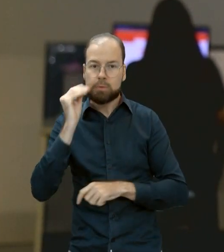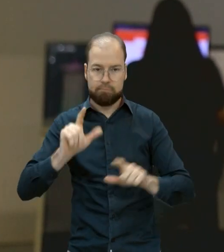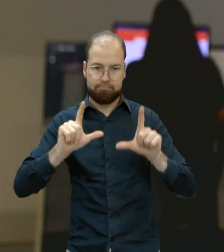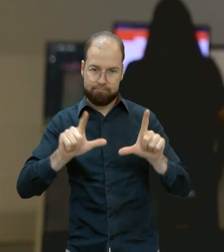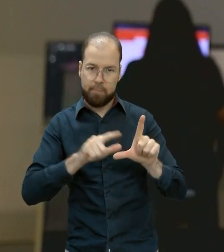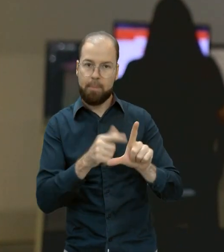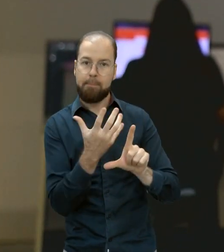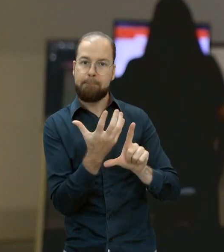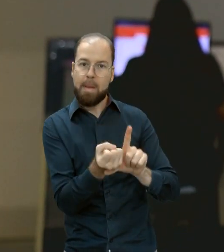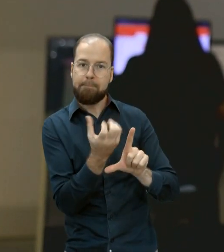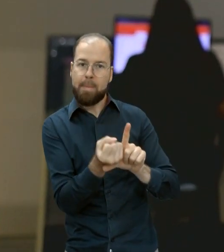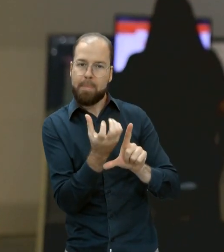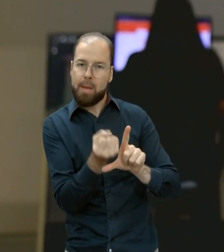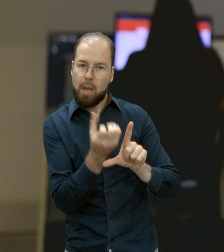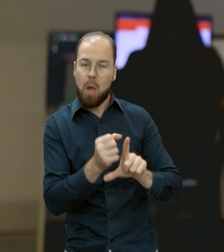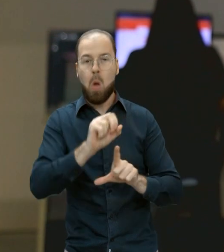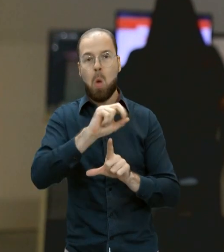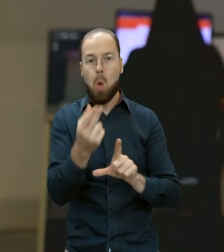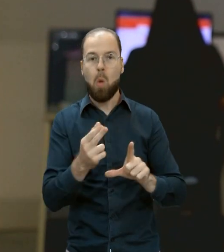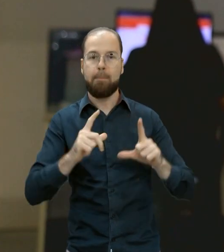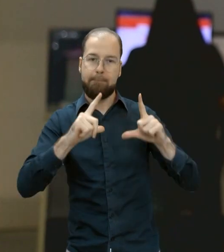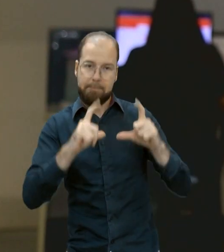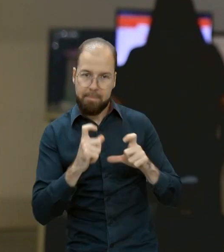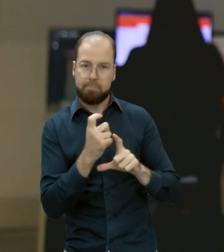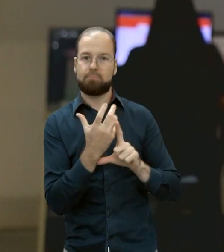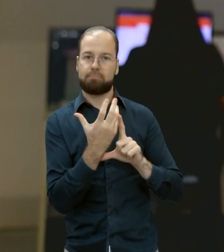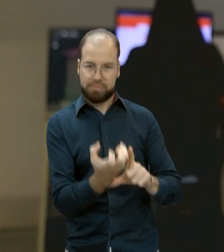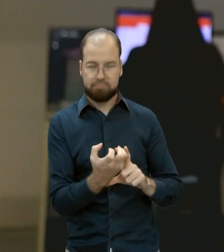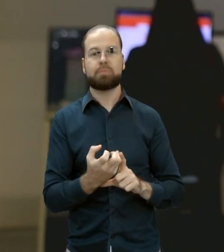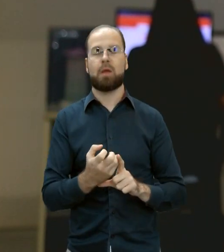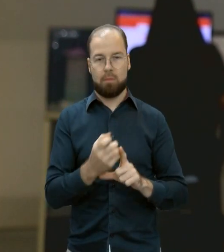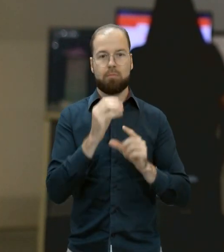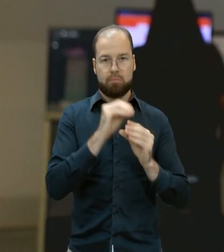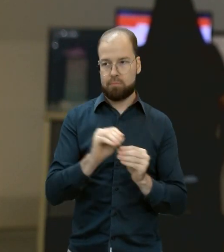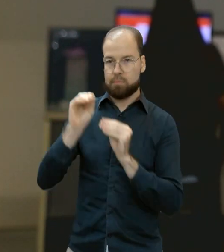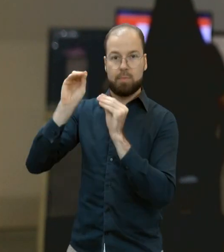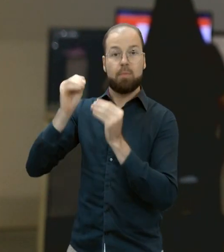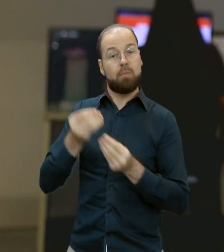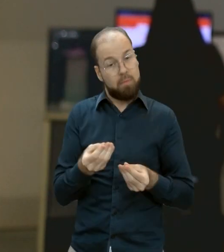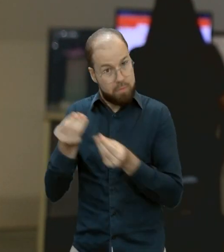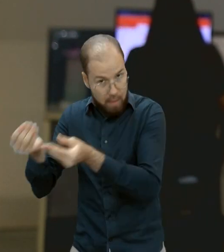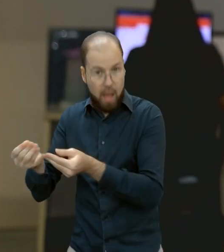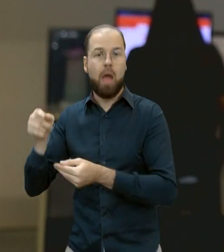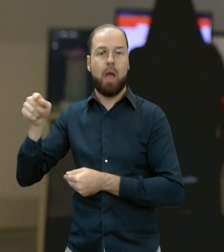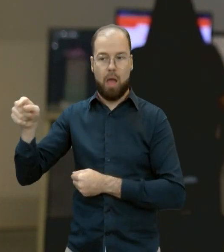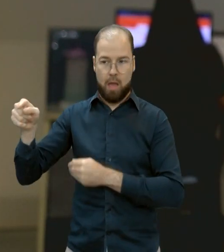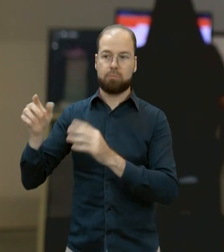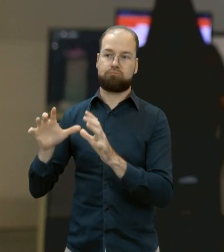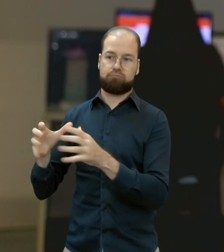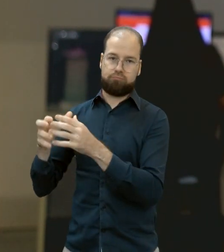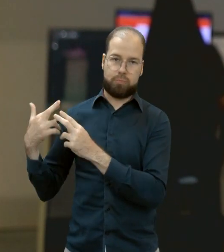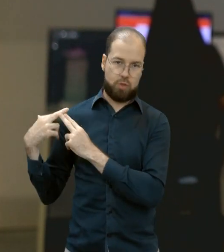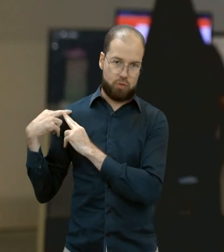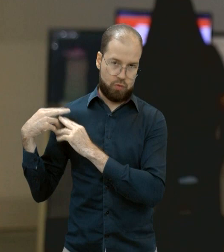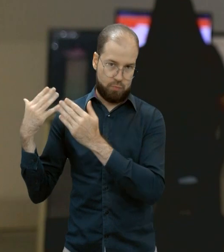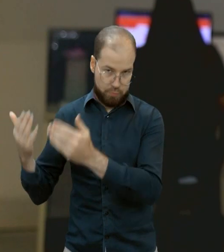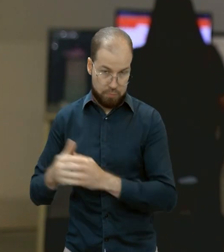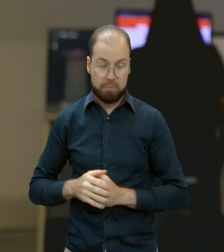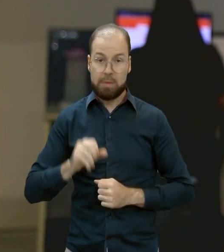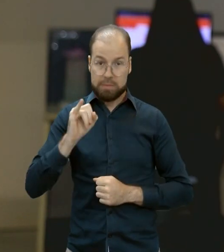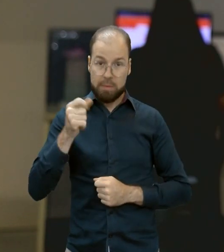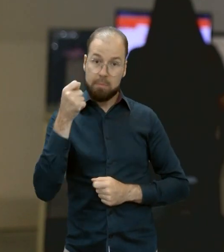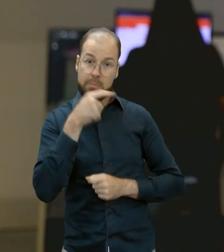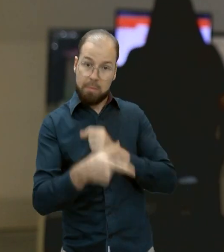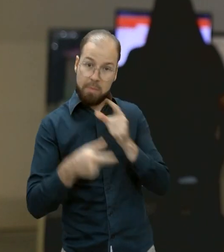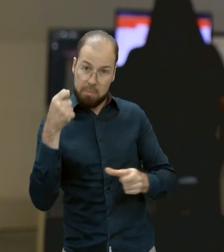de prints e encaminhar os prints para as autoridades. Caso os ataques partam de um e